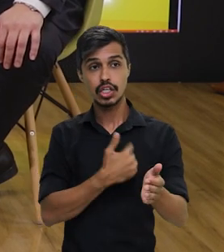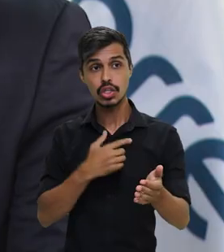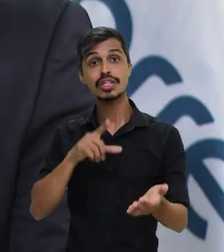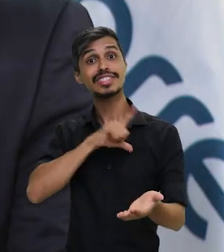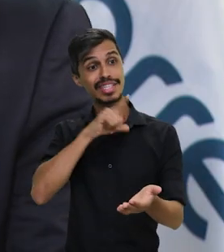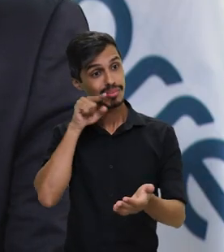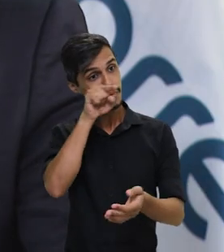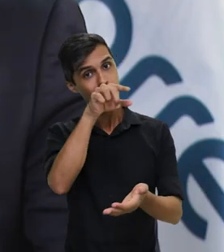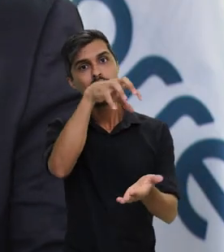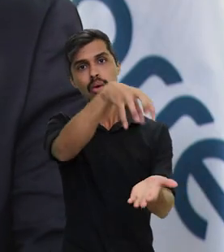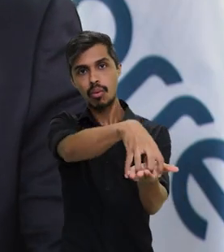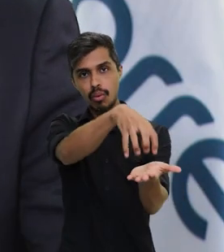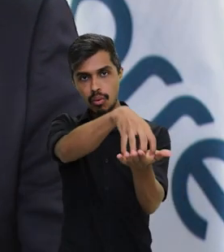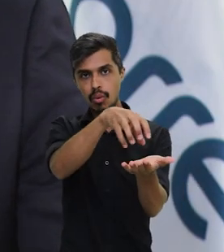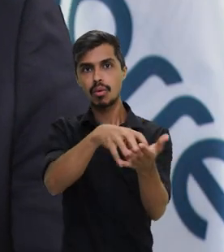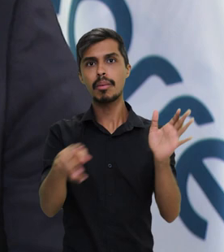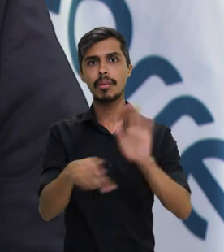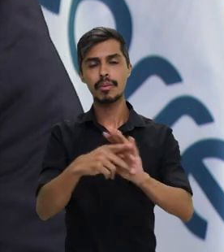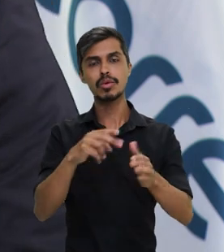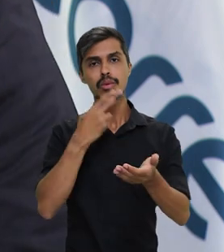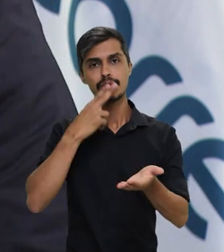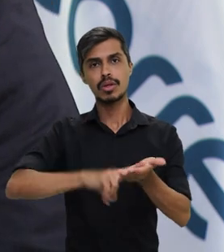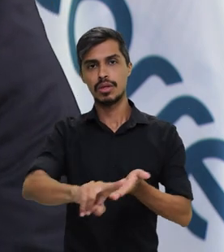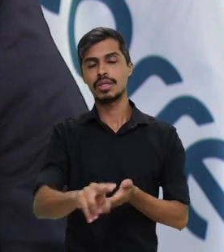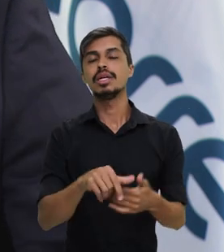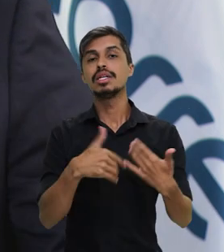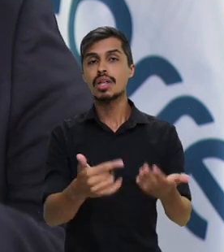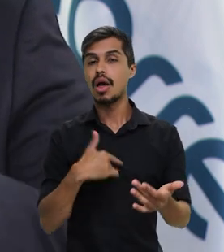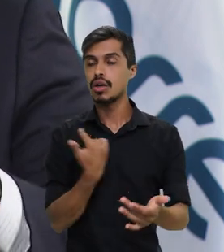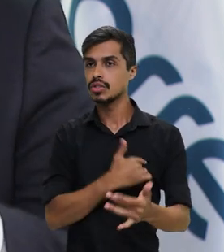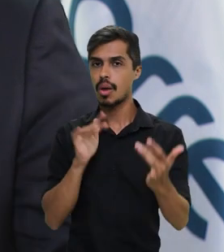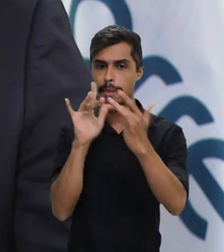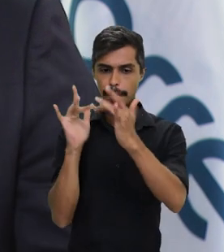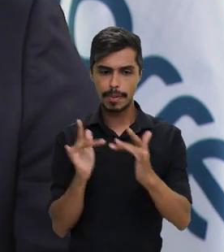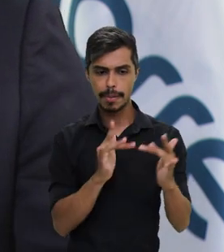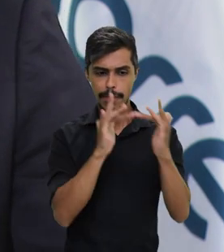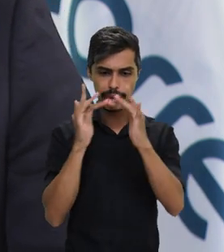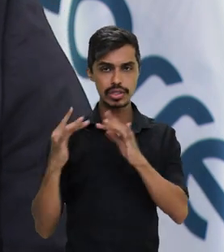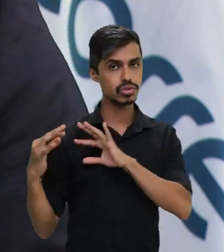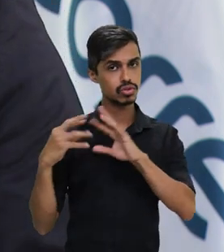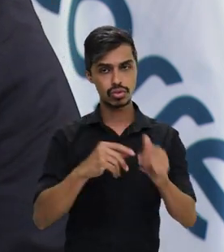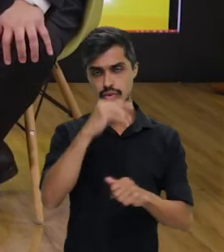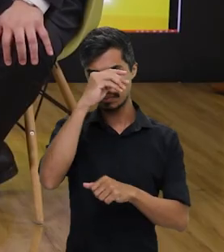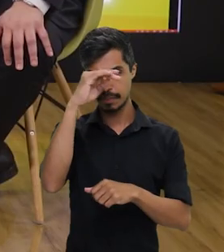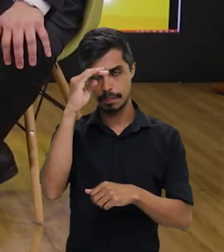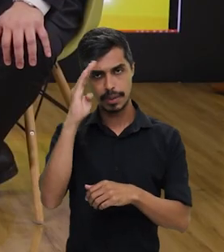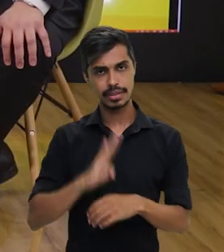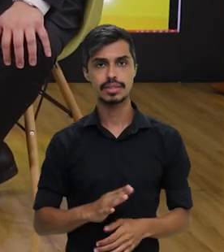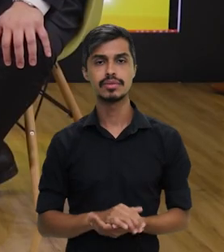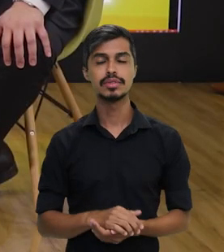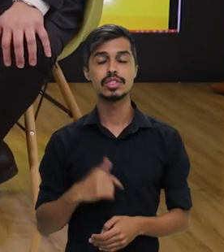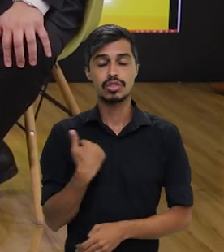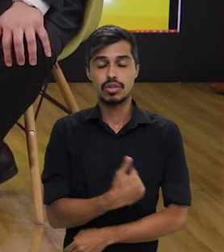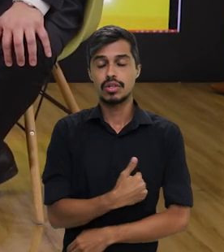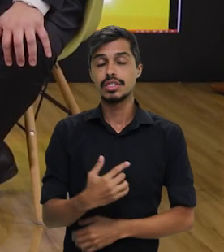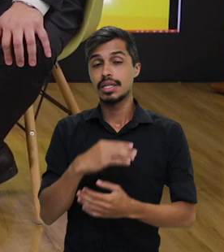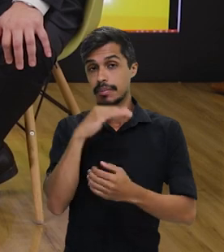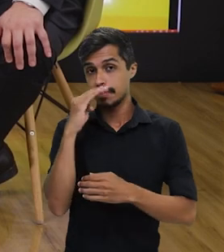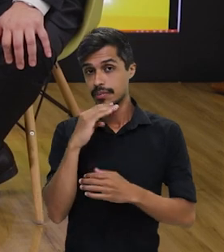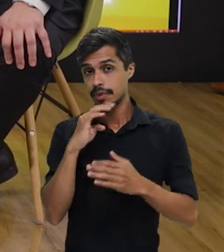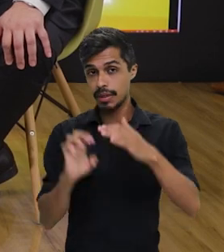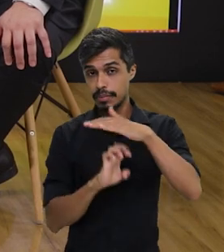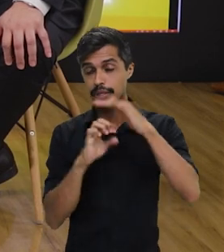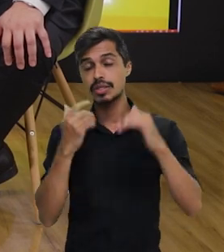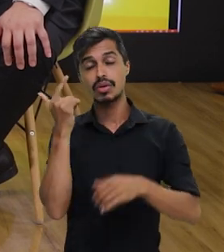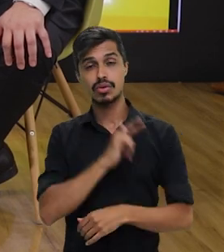dos correios, e nós somos o elo ali de ligação. Então, nós unimos todas as pontas do país. Para nós, aqui da empresa, isso é